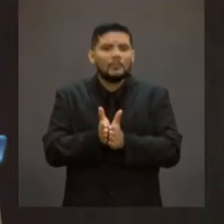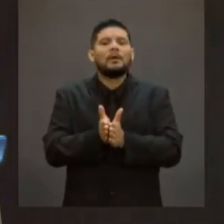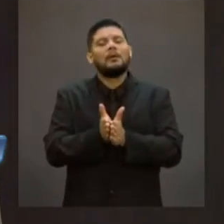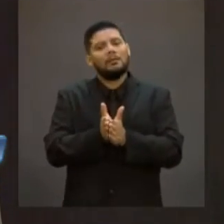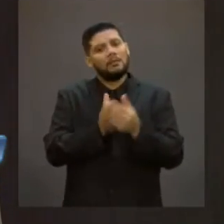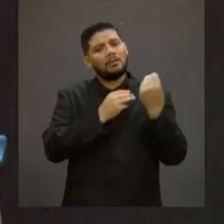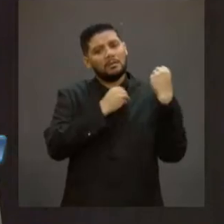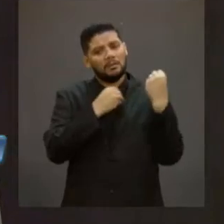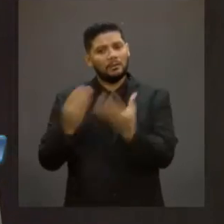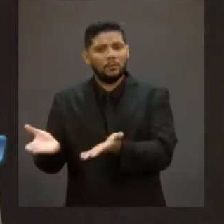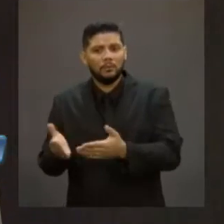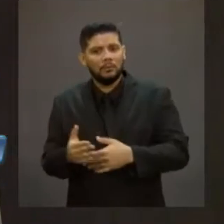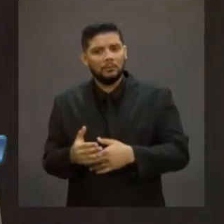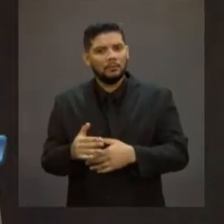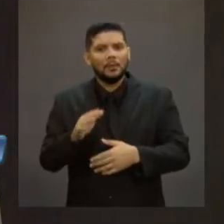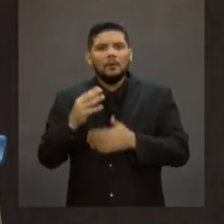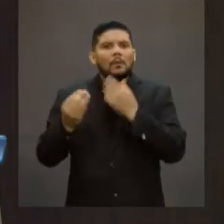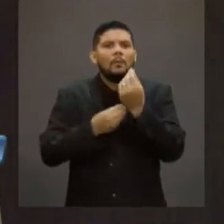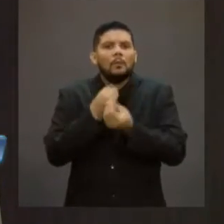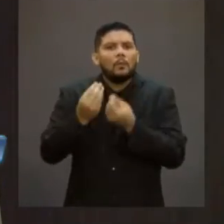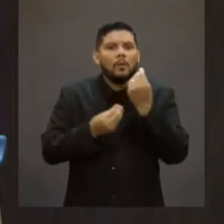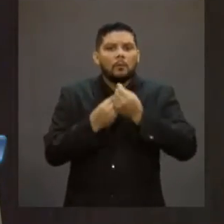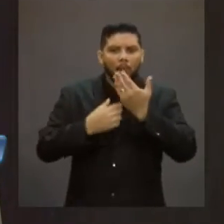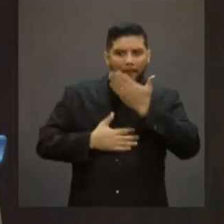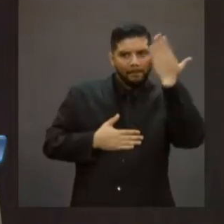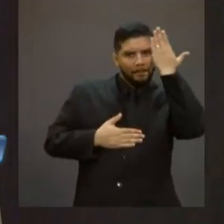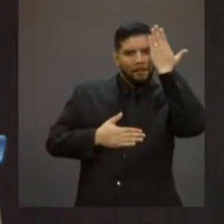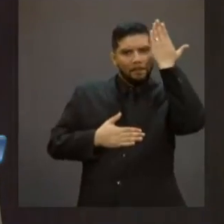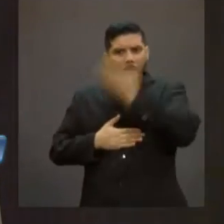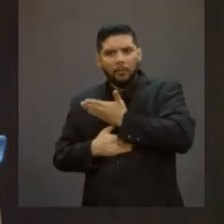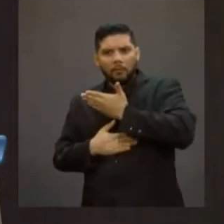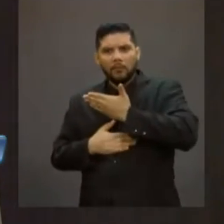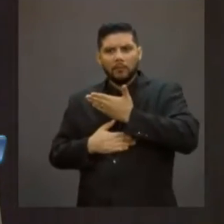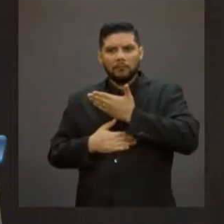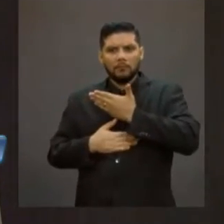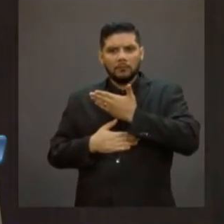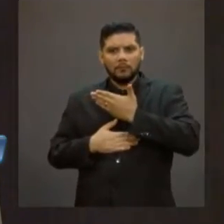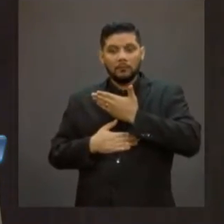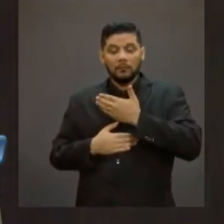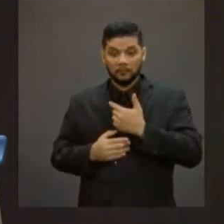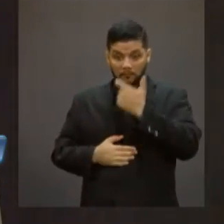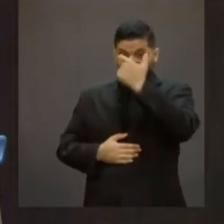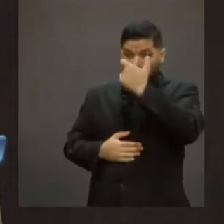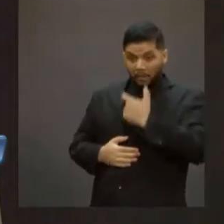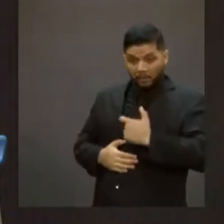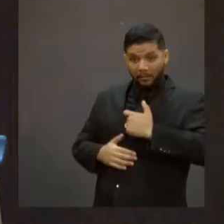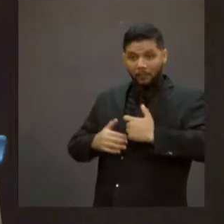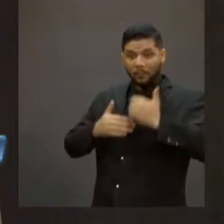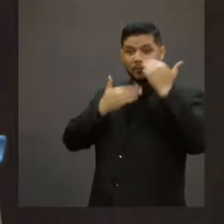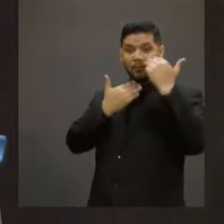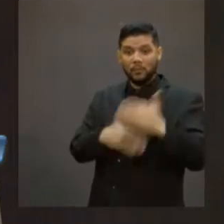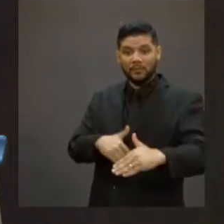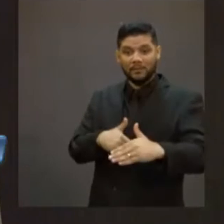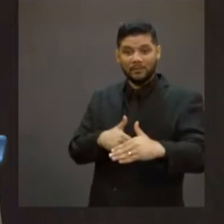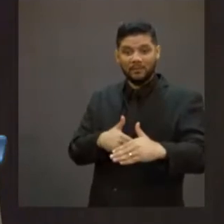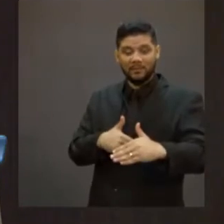Para atestar isso, eu preciso de um profissional habilitado e concursado. Quem faz isso é